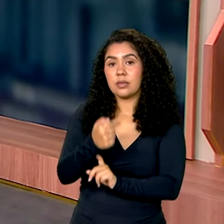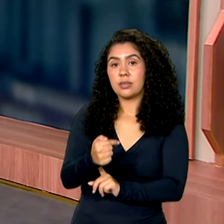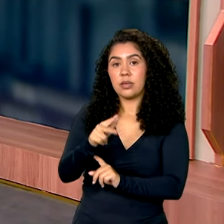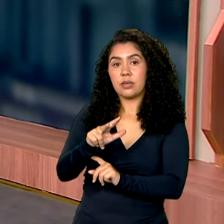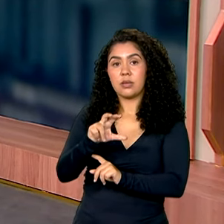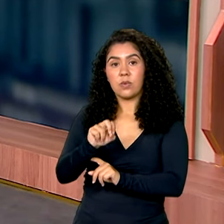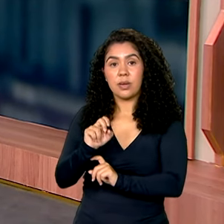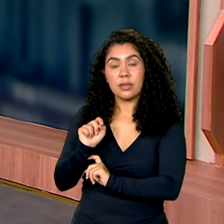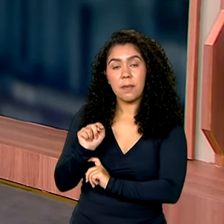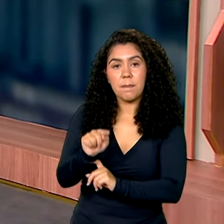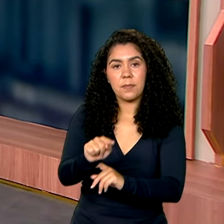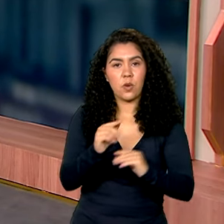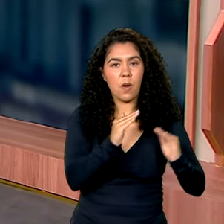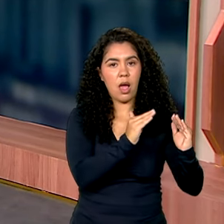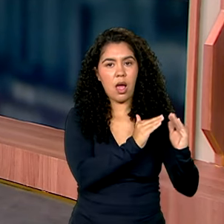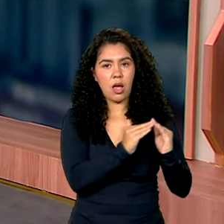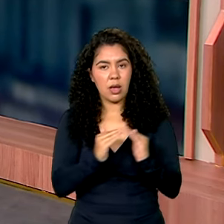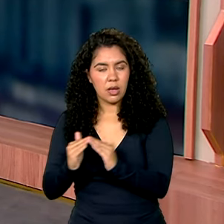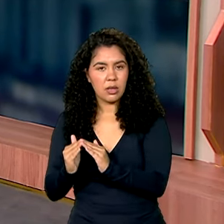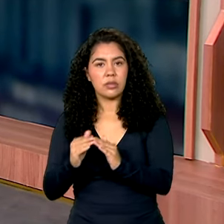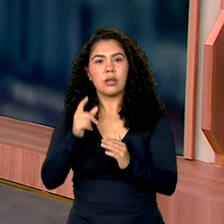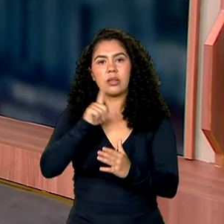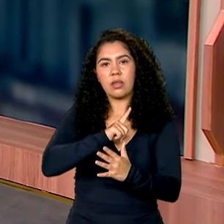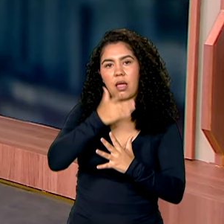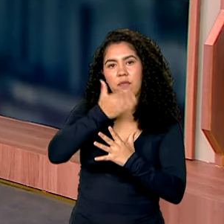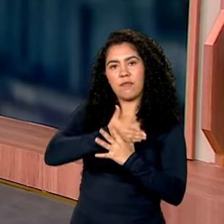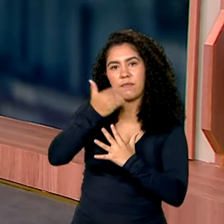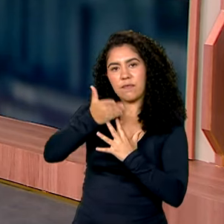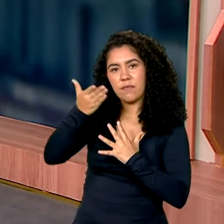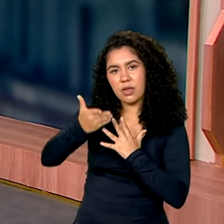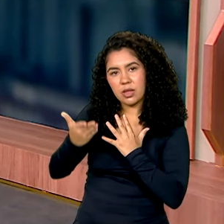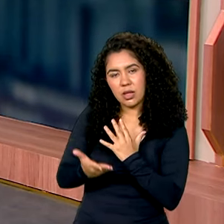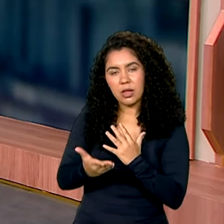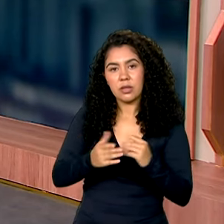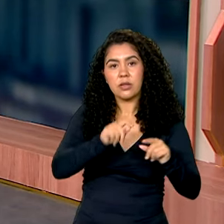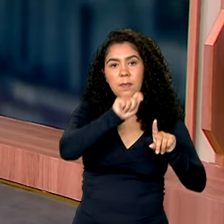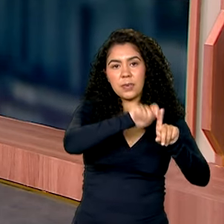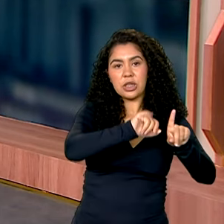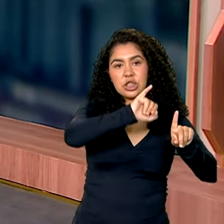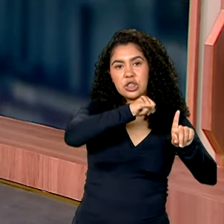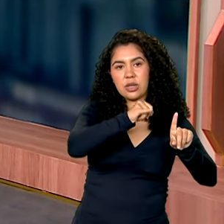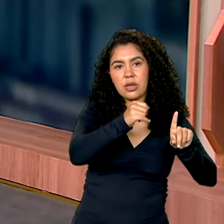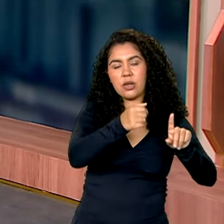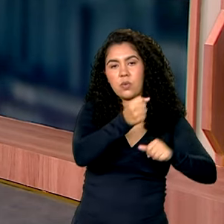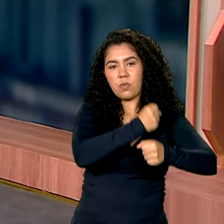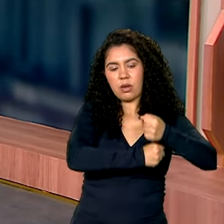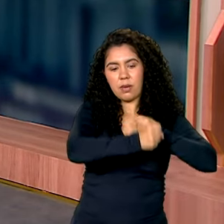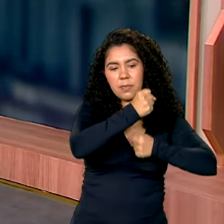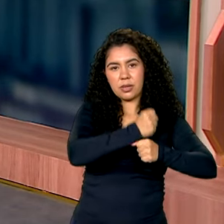750 mil moradias financiadas desde janeiro de 2023.